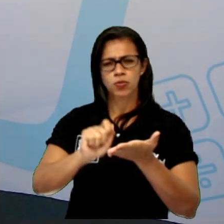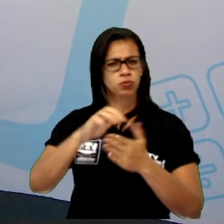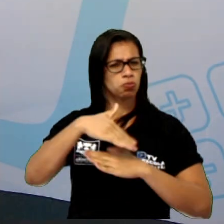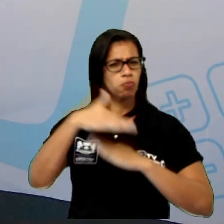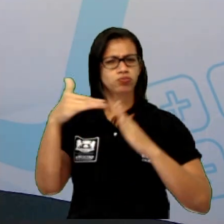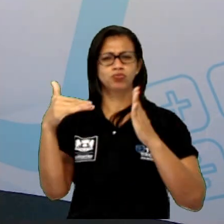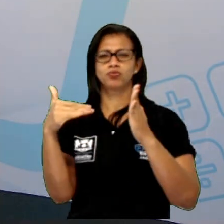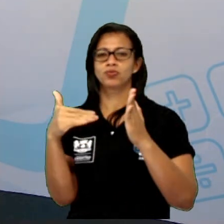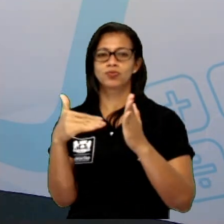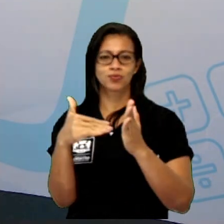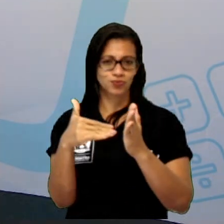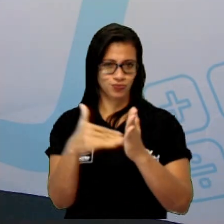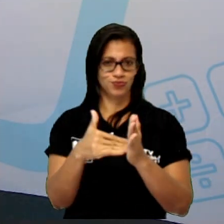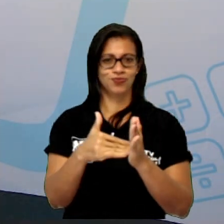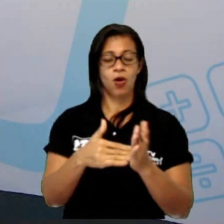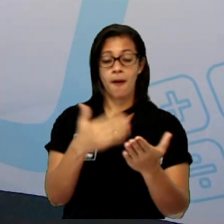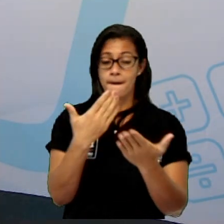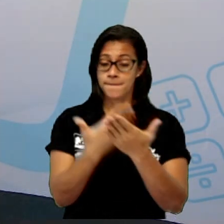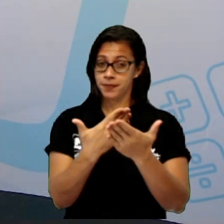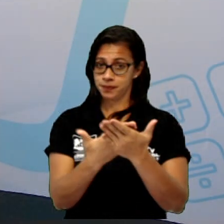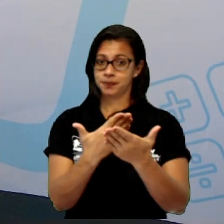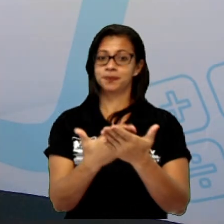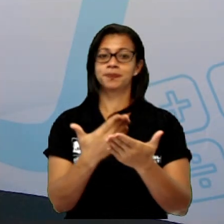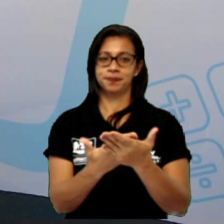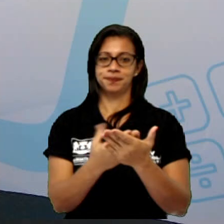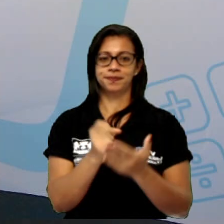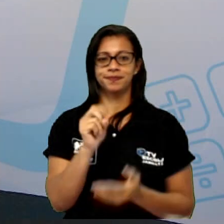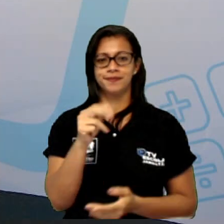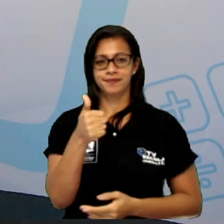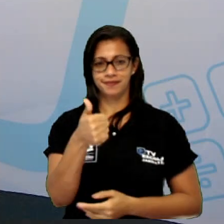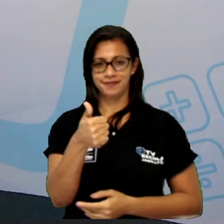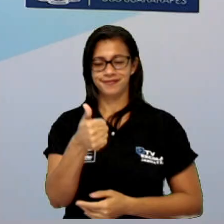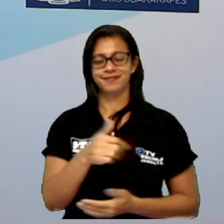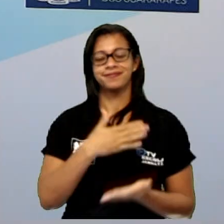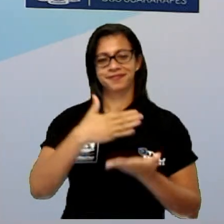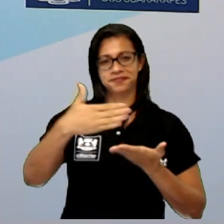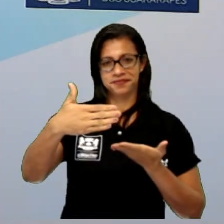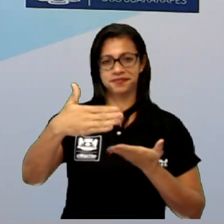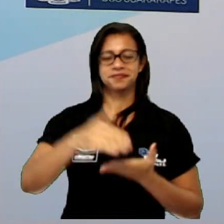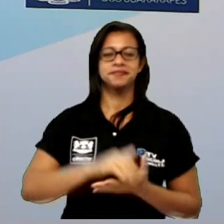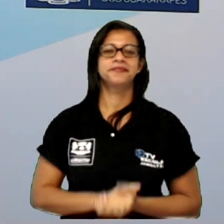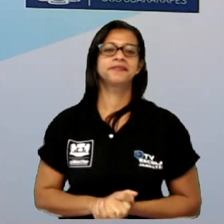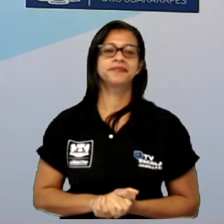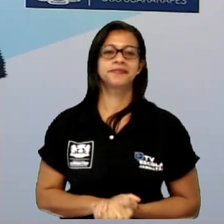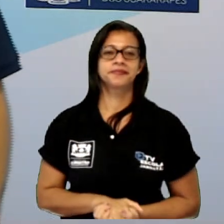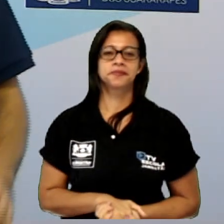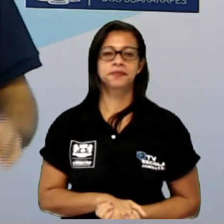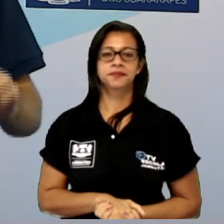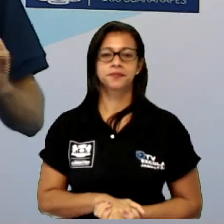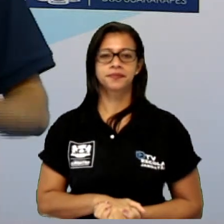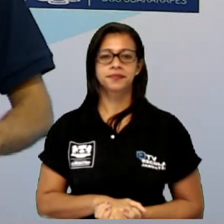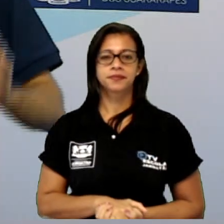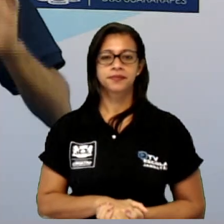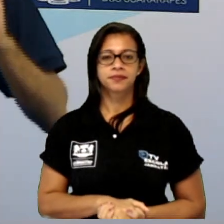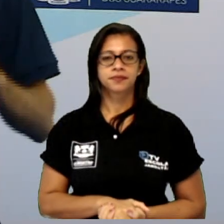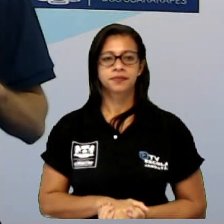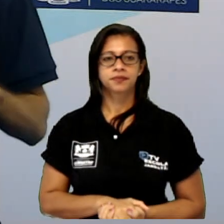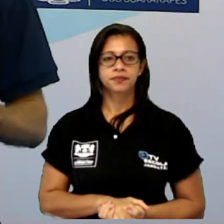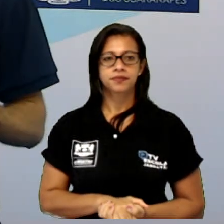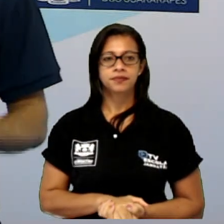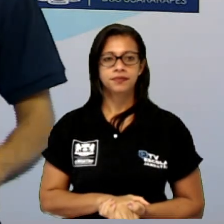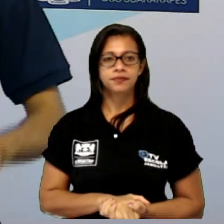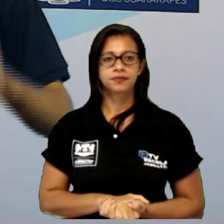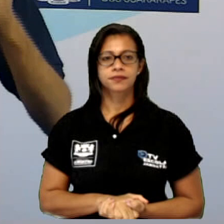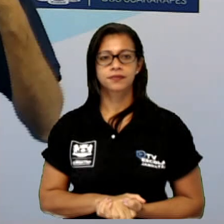tudo registrado para você estudar e ficar tudo certinho, tá bom? Vamos começar? Bom, vamos revisar um